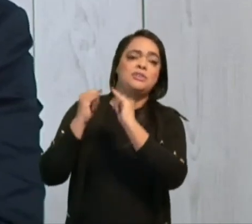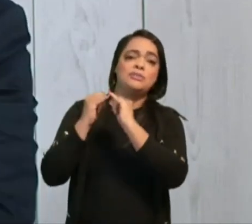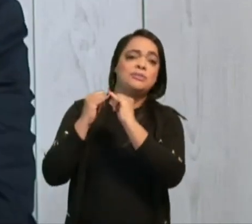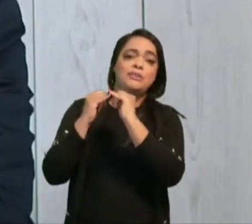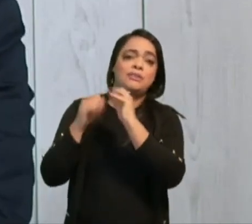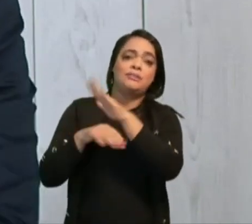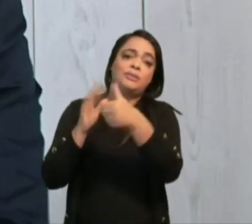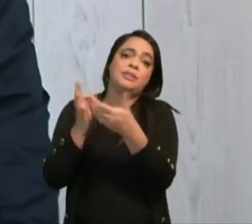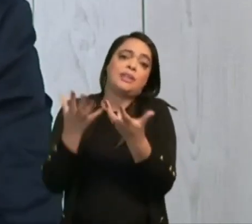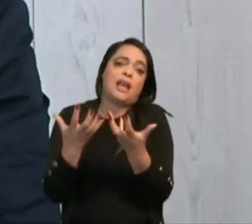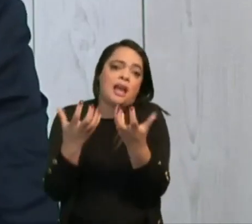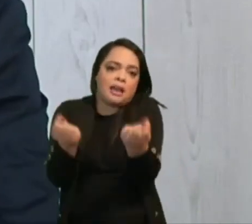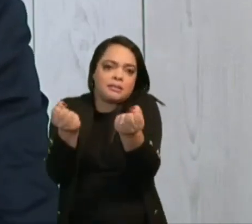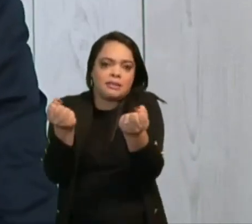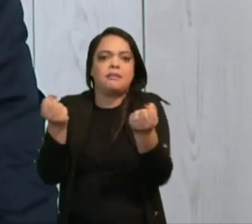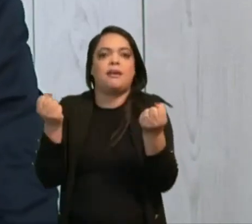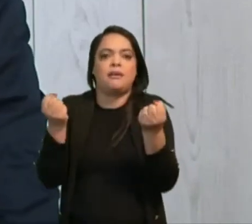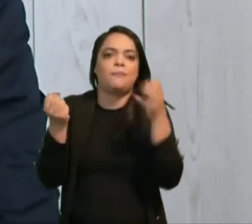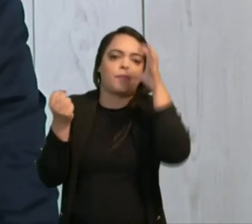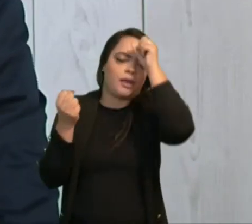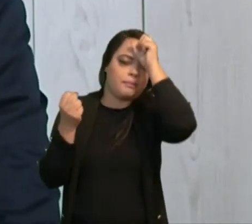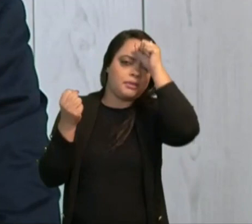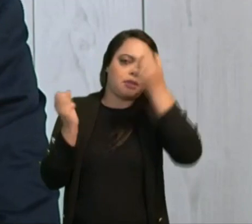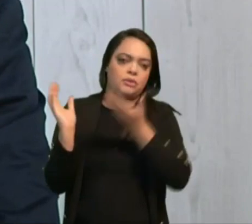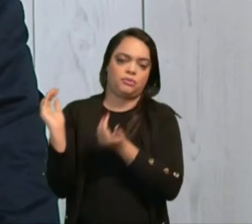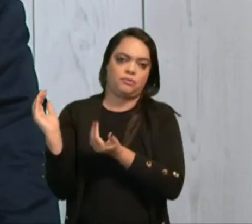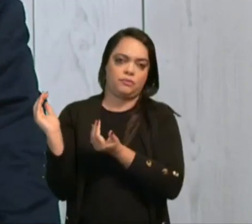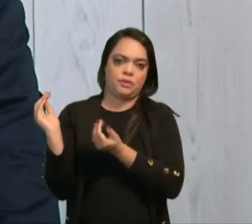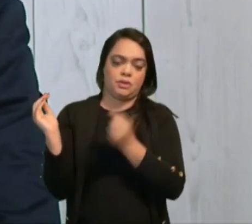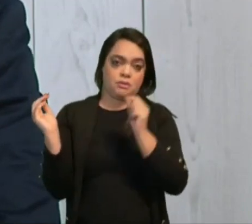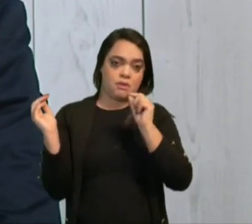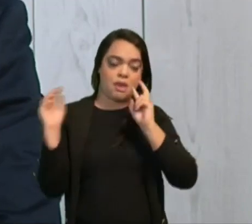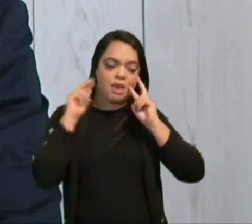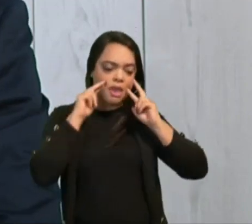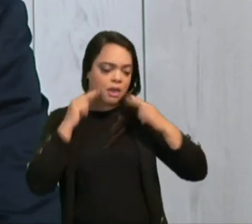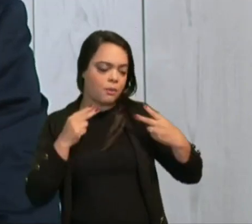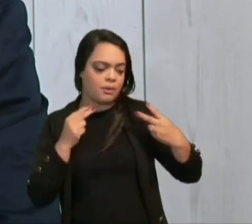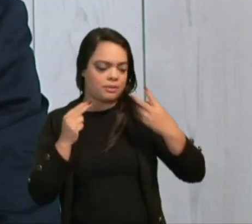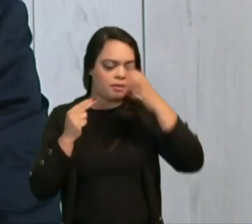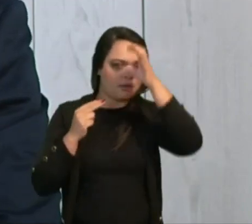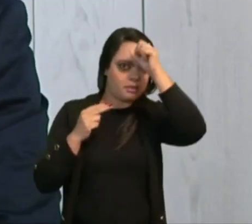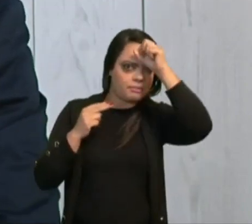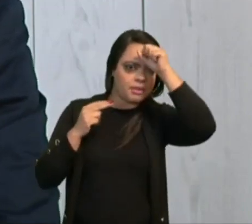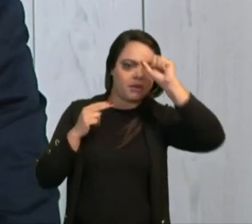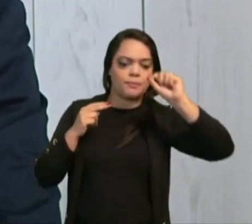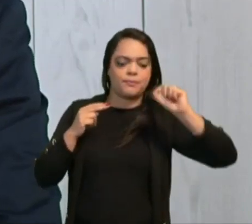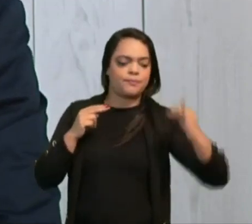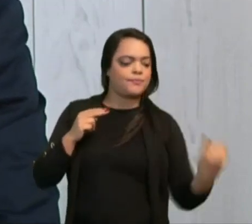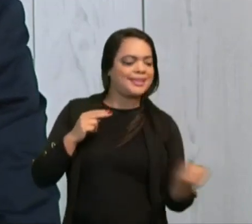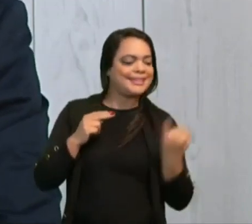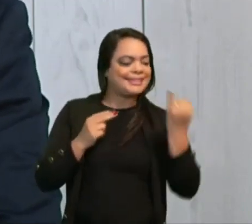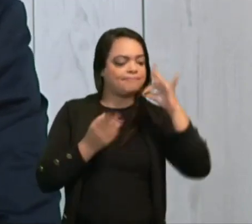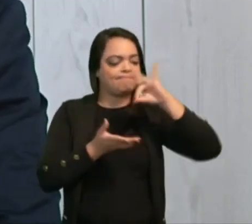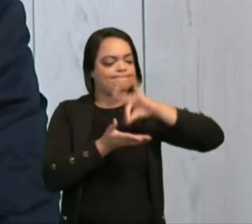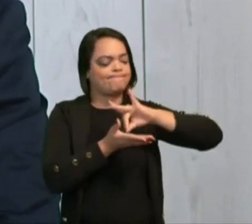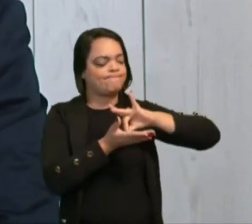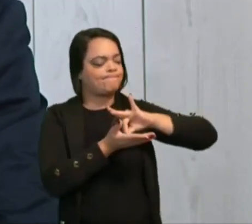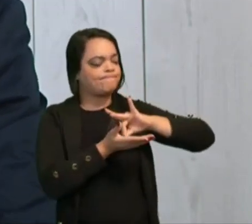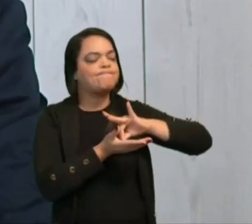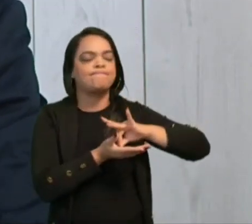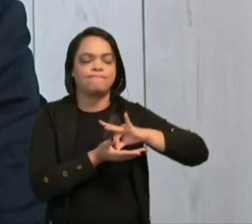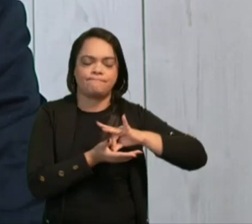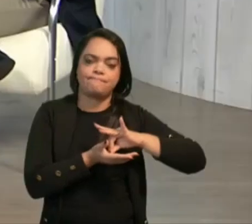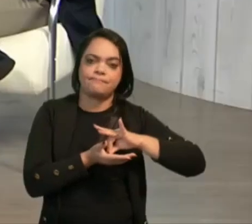abraçaram a causa da aprendizagem. E reconheceram na aprendizagem um instrumento extremamente importante.